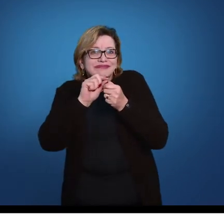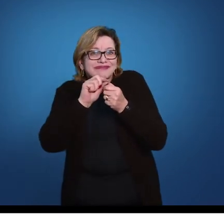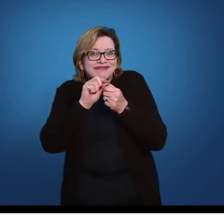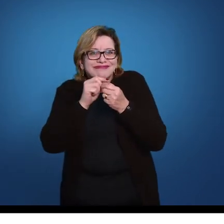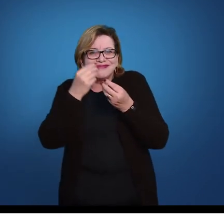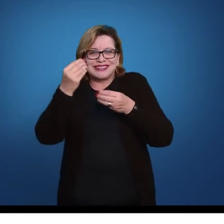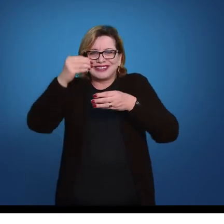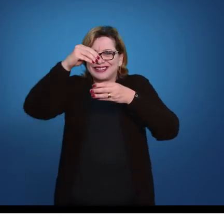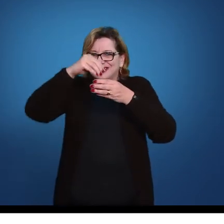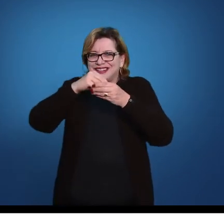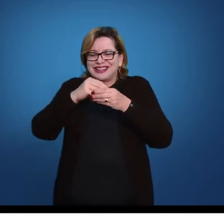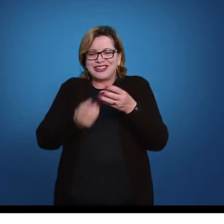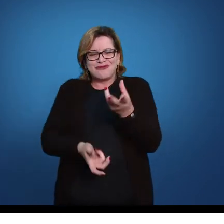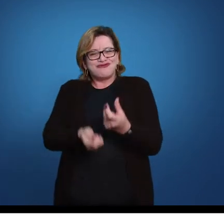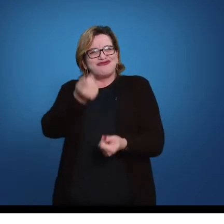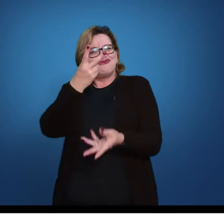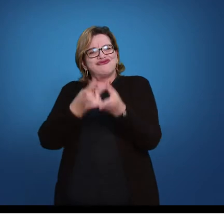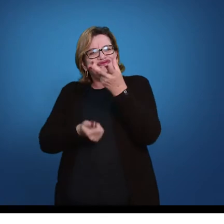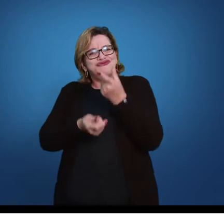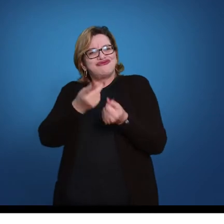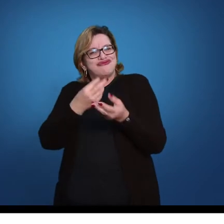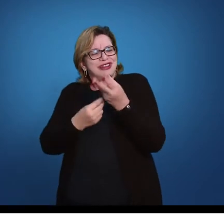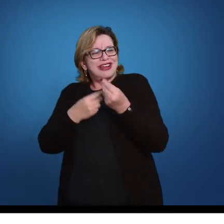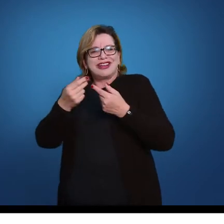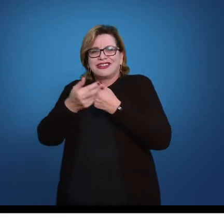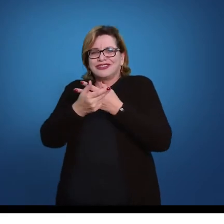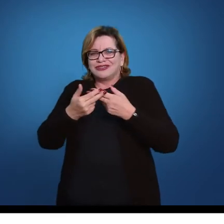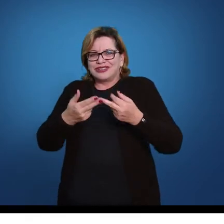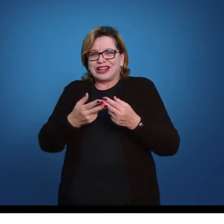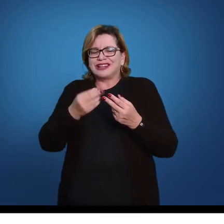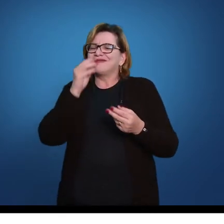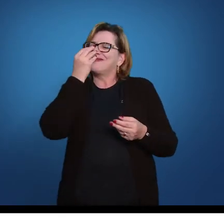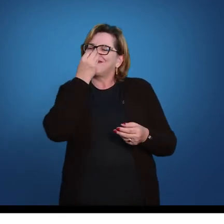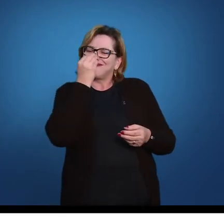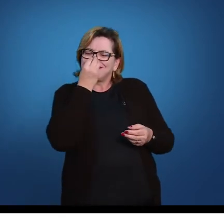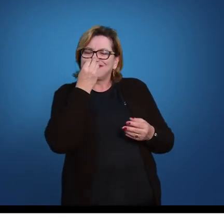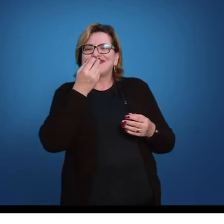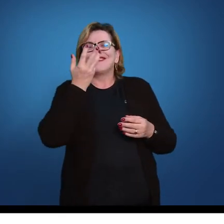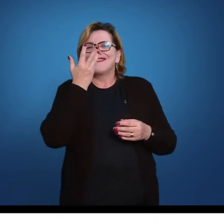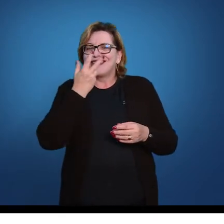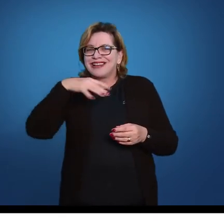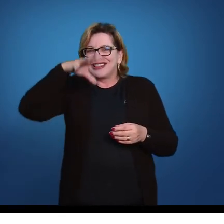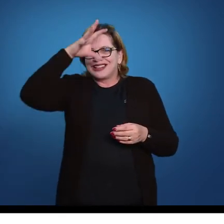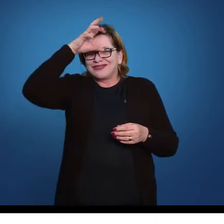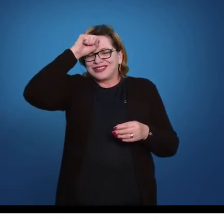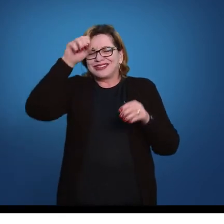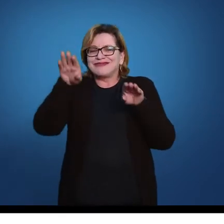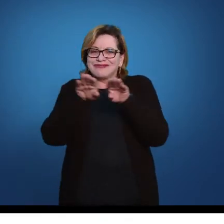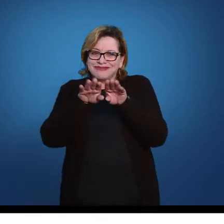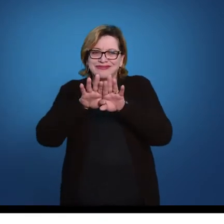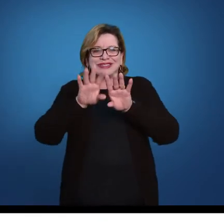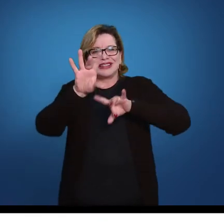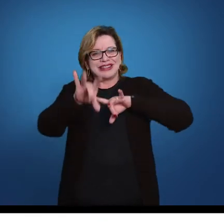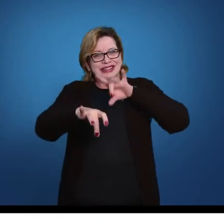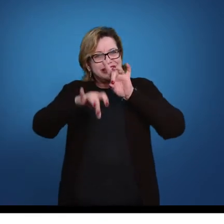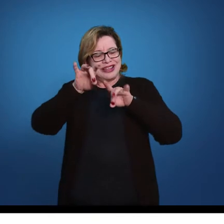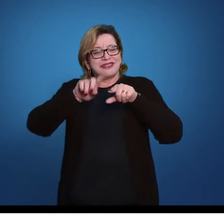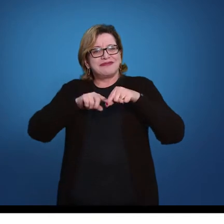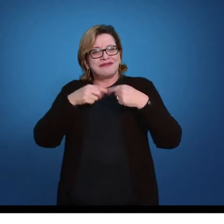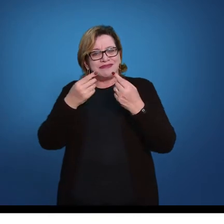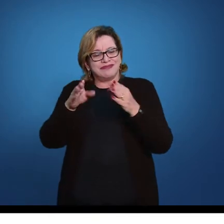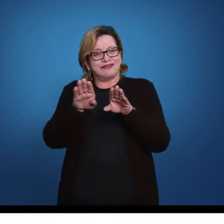circenses, aprendiam acrobacias, malabarismo, arte do palhaço, as peças teatrais, mas